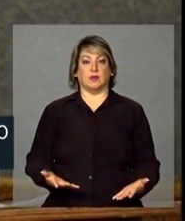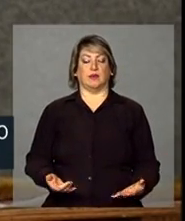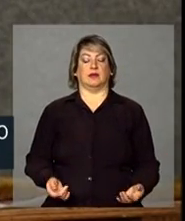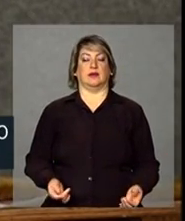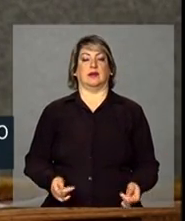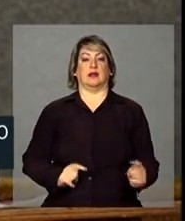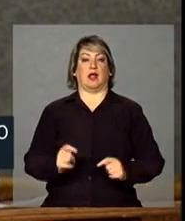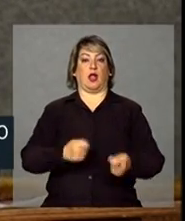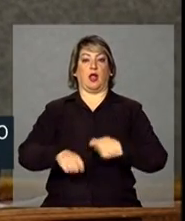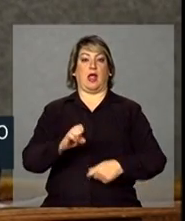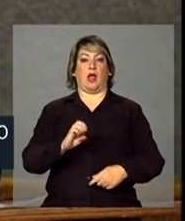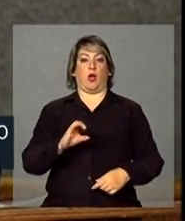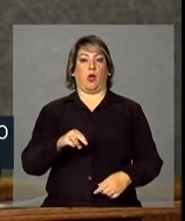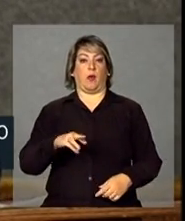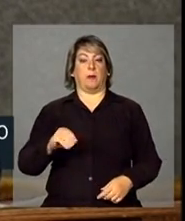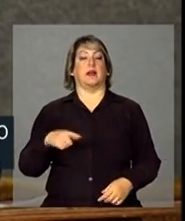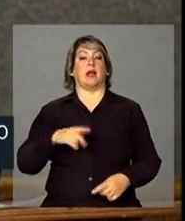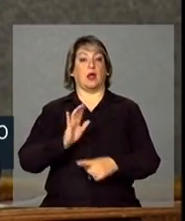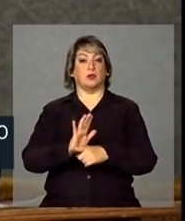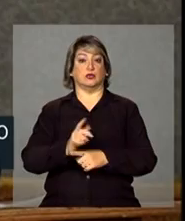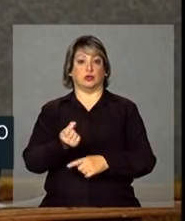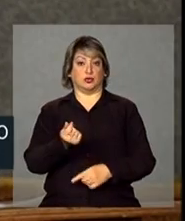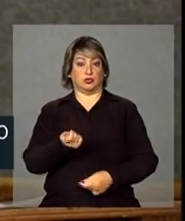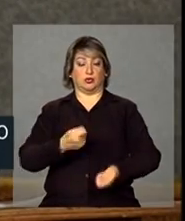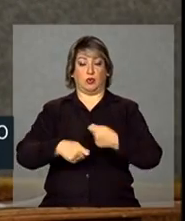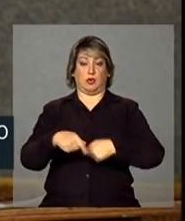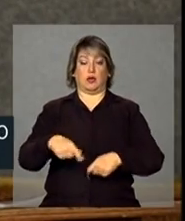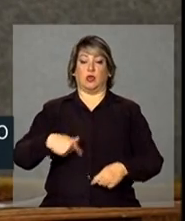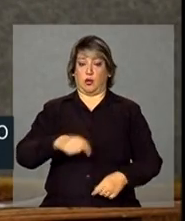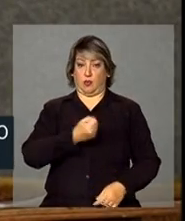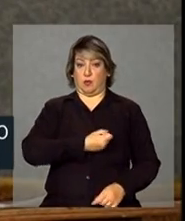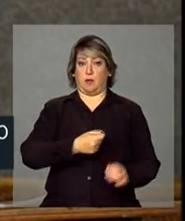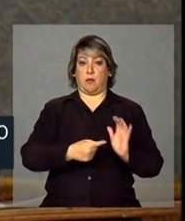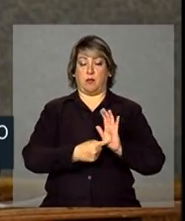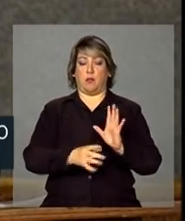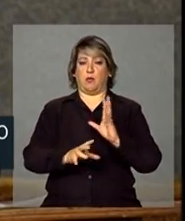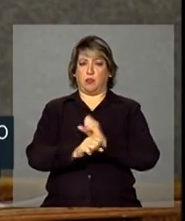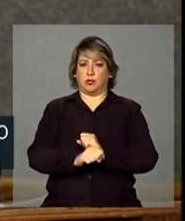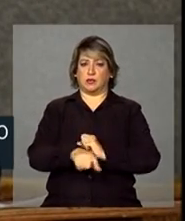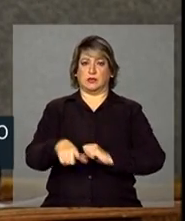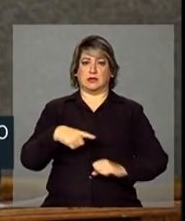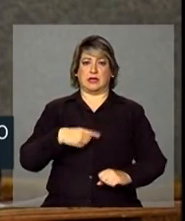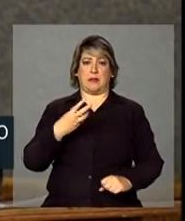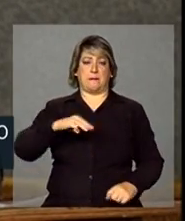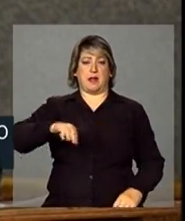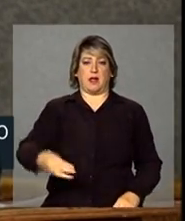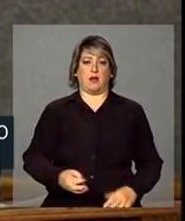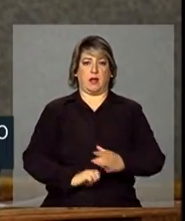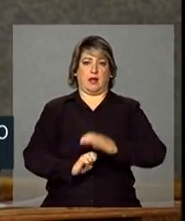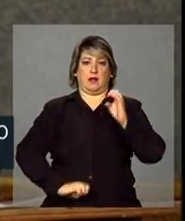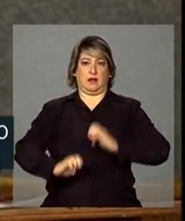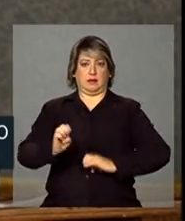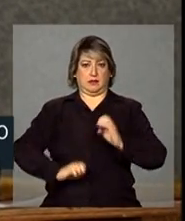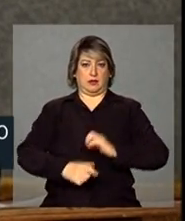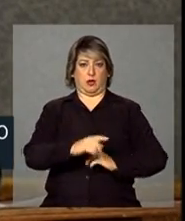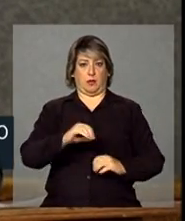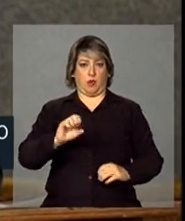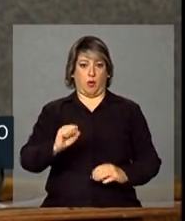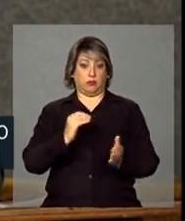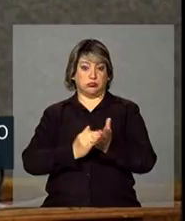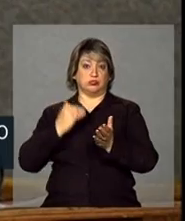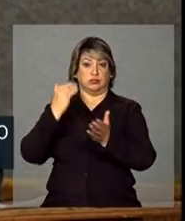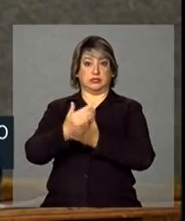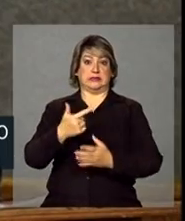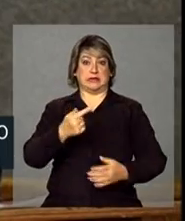tem ajudado, e os números mostram. A gente passou de alguma coisa como 3 milhões de empresas no Simples de 2008 para 7